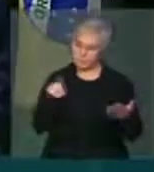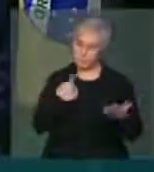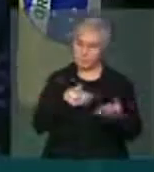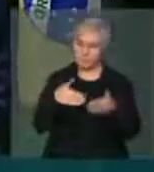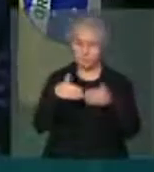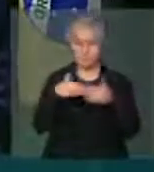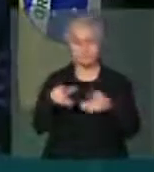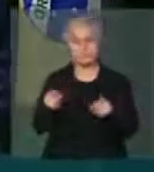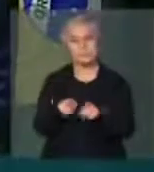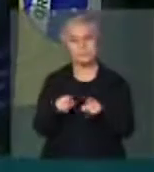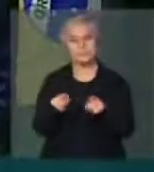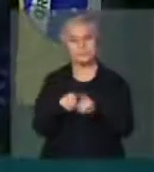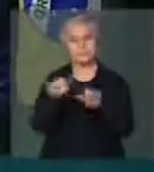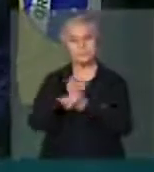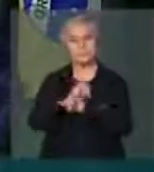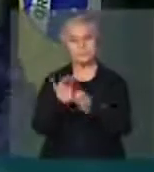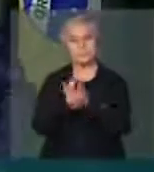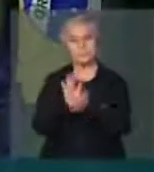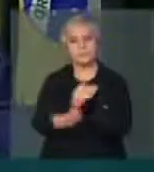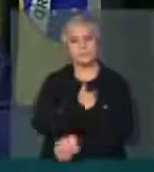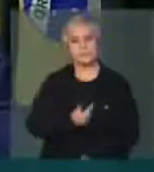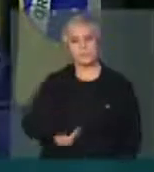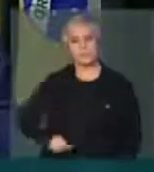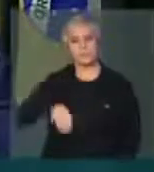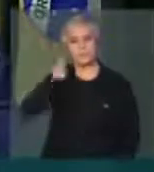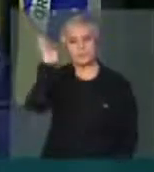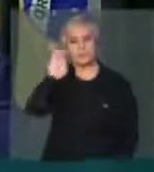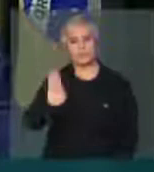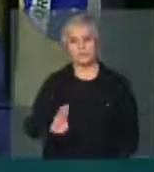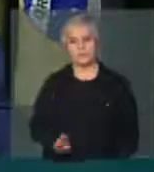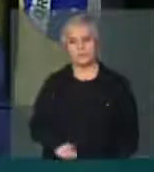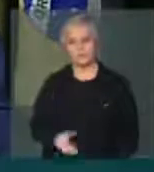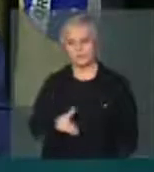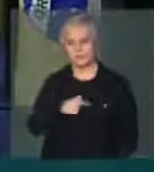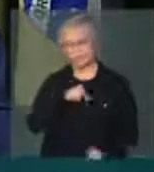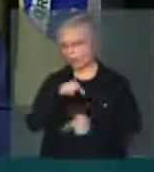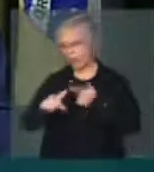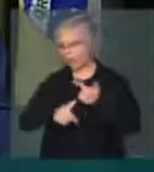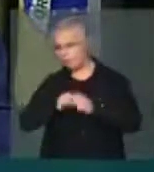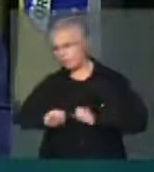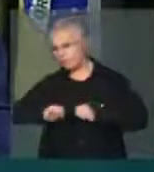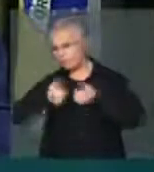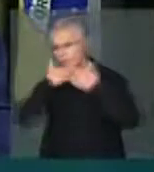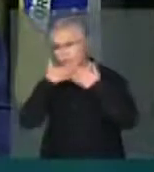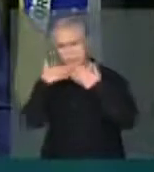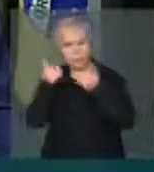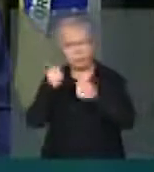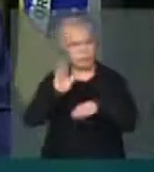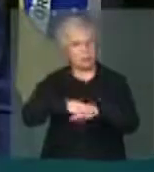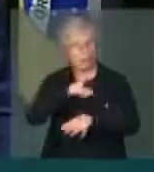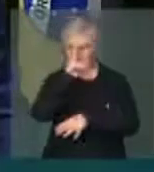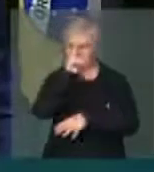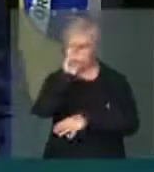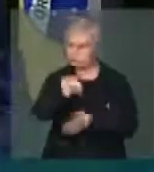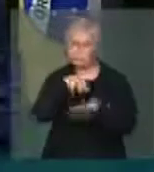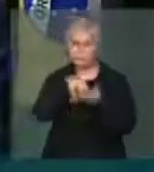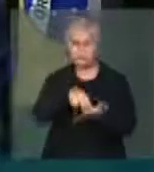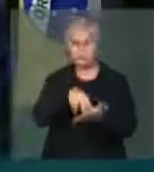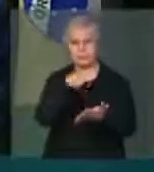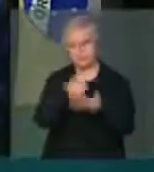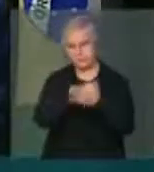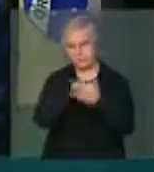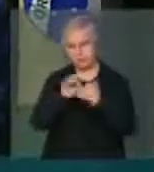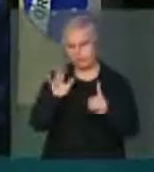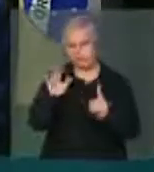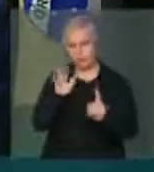sobretudo, a um governo brasileiro que tenha uma ação mais ativa e mais efetiva em